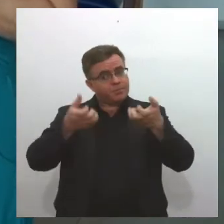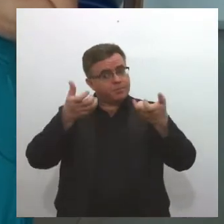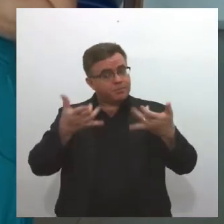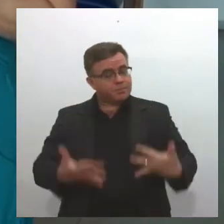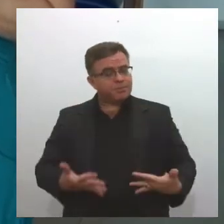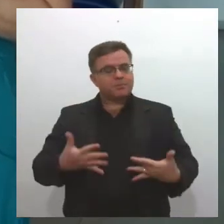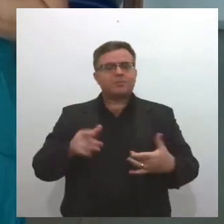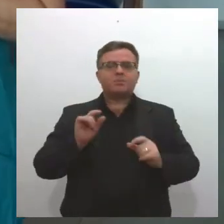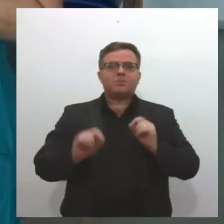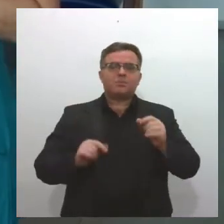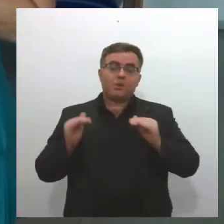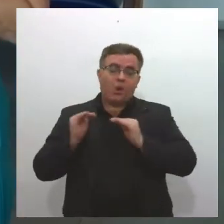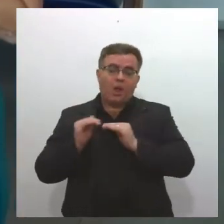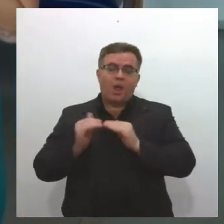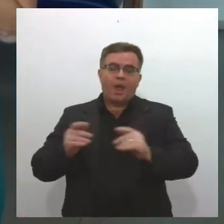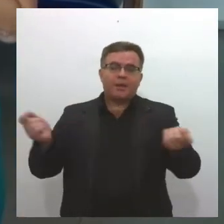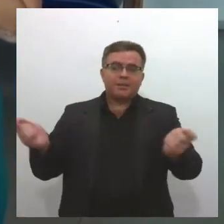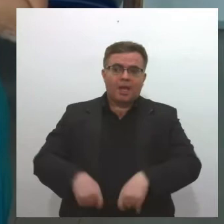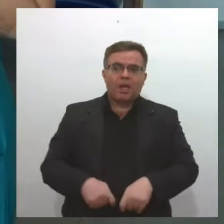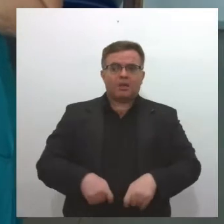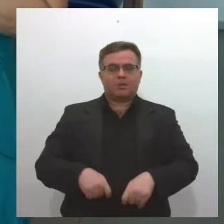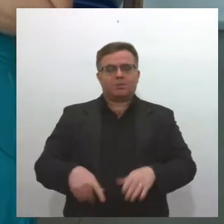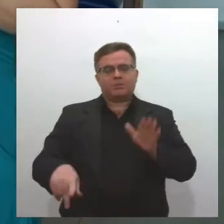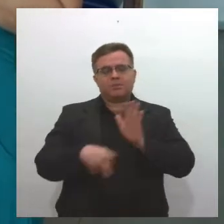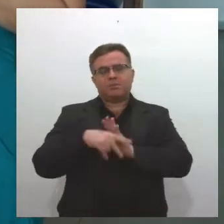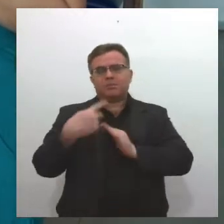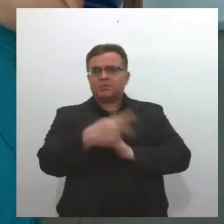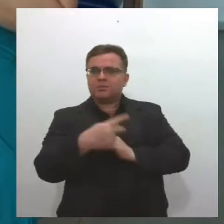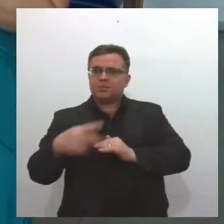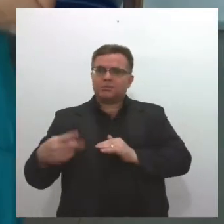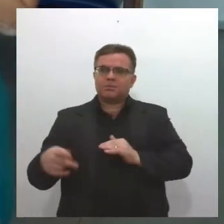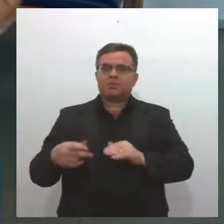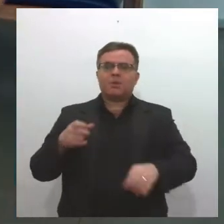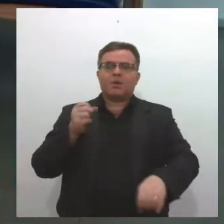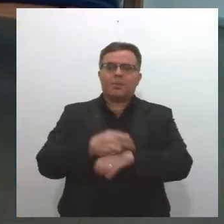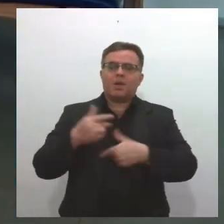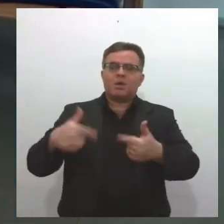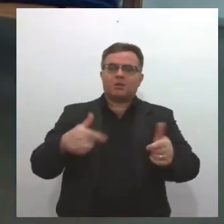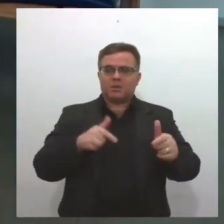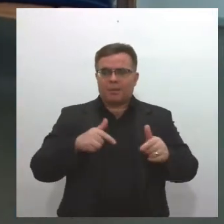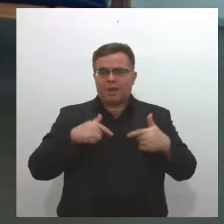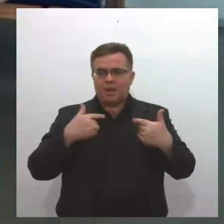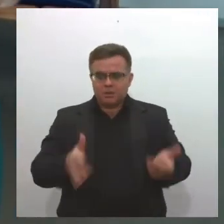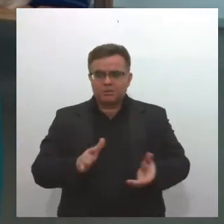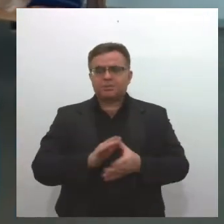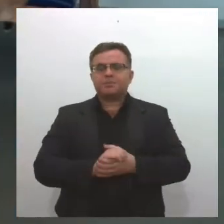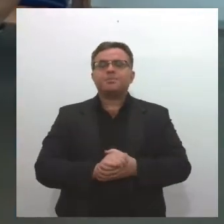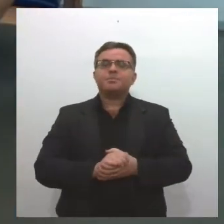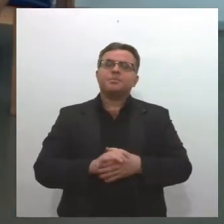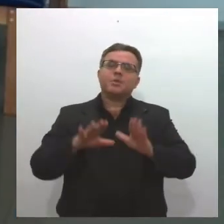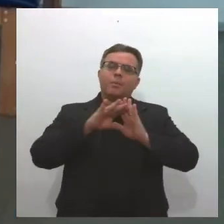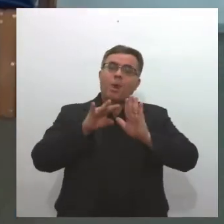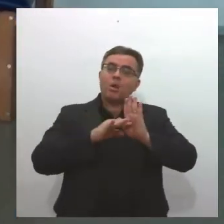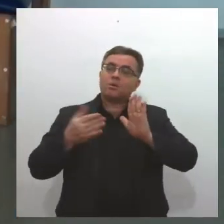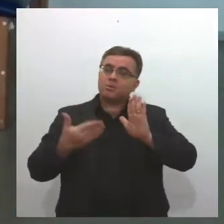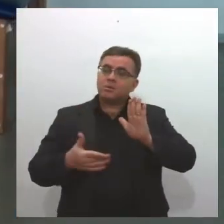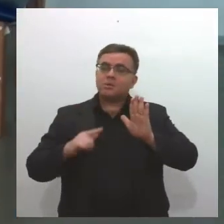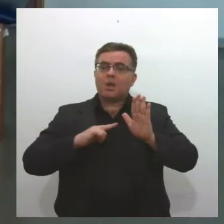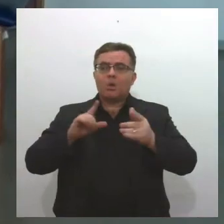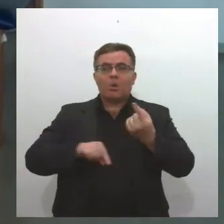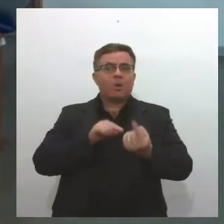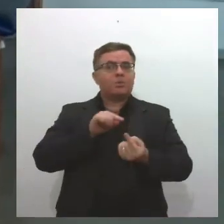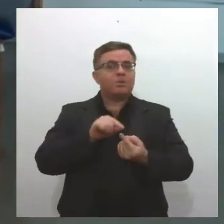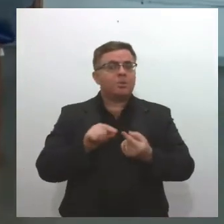mais adequada para o próprio mercado de trabalho? Exato, Marcos. O Capacita, ele tem esse objetivo